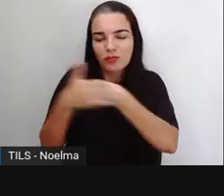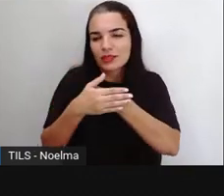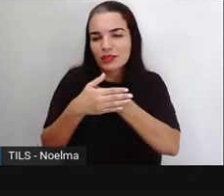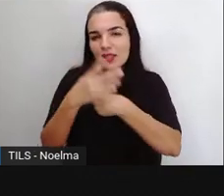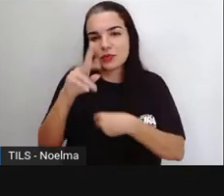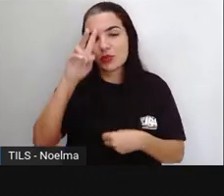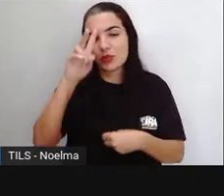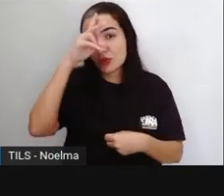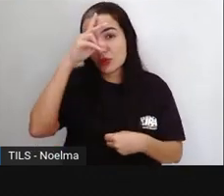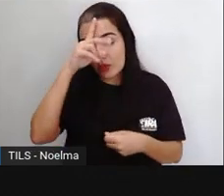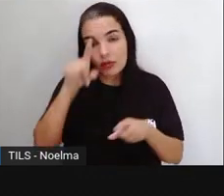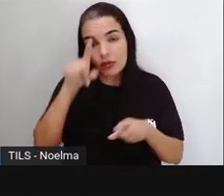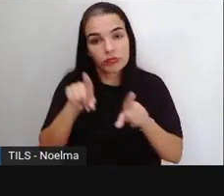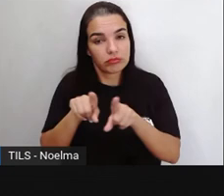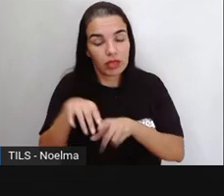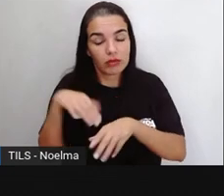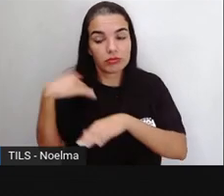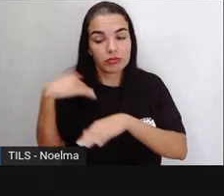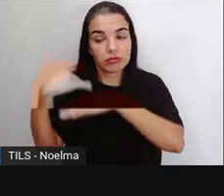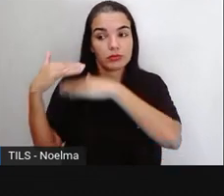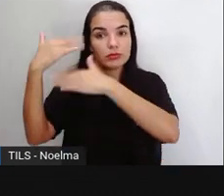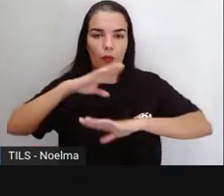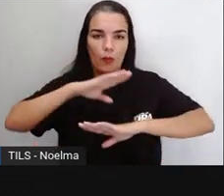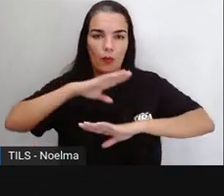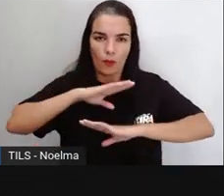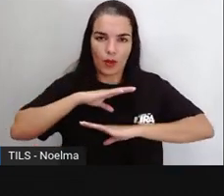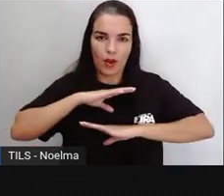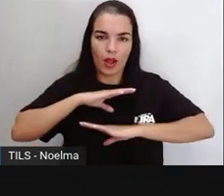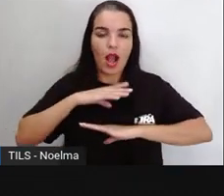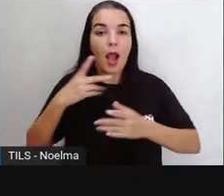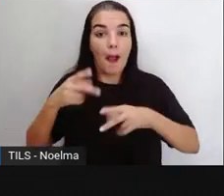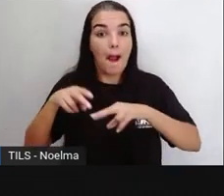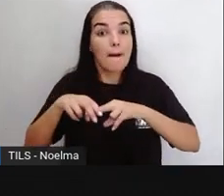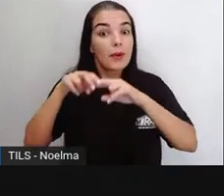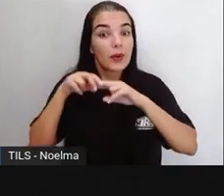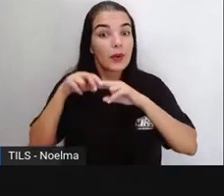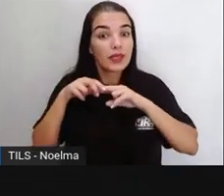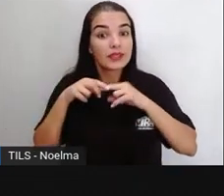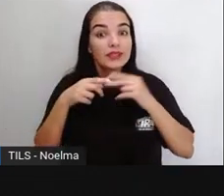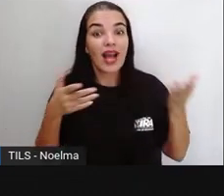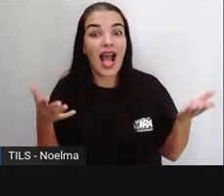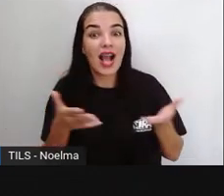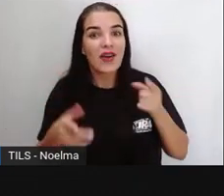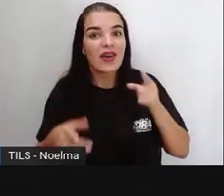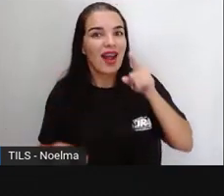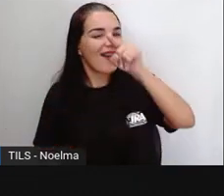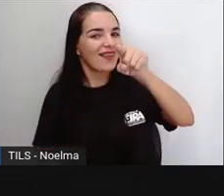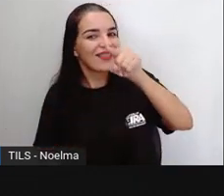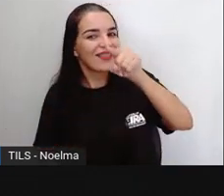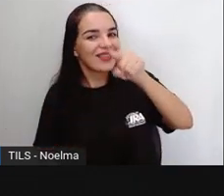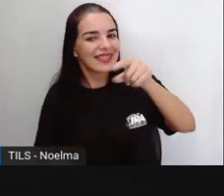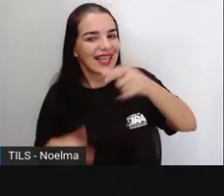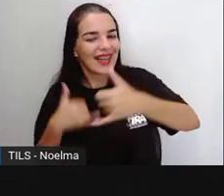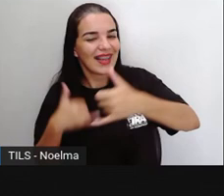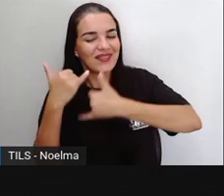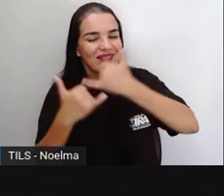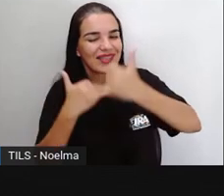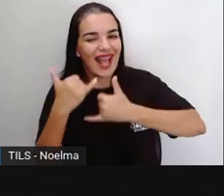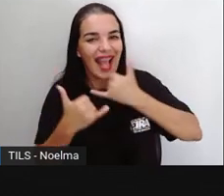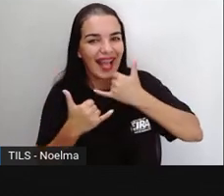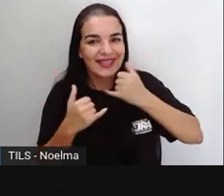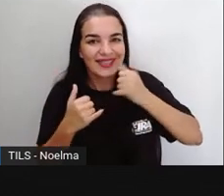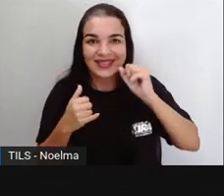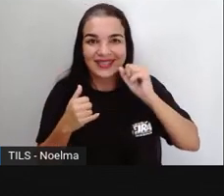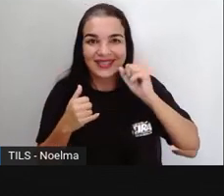mas também faz bem para o desenvolvimento do nosso corpo. Por isso que a Elpra colocou aí, ó, a hora agora de brincar, tá